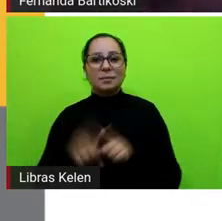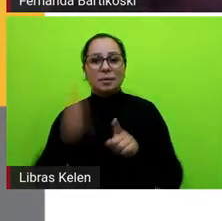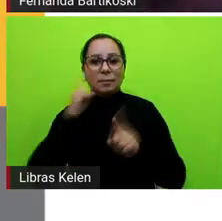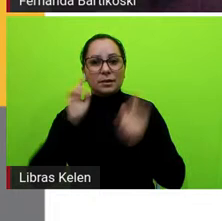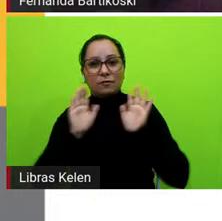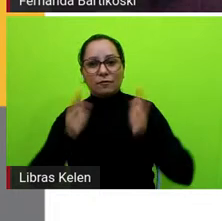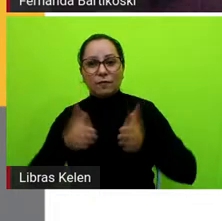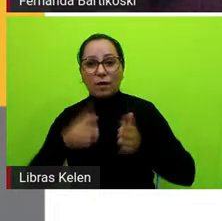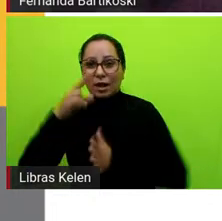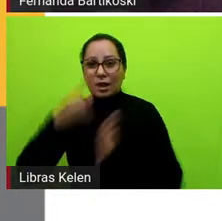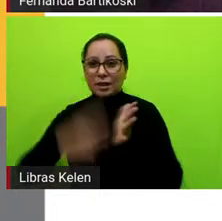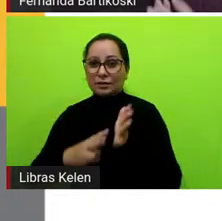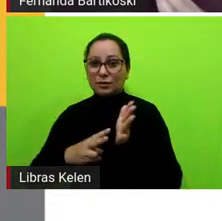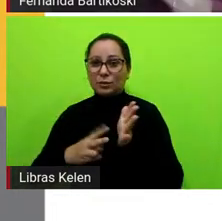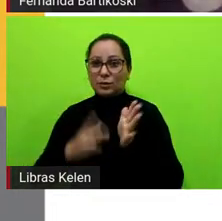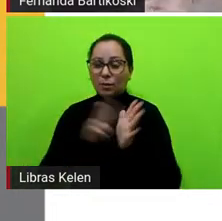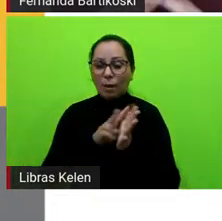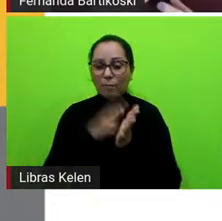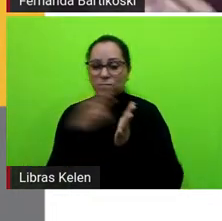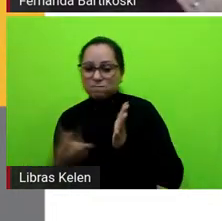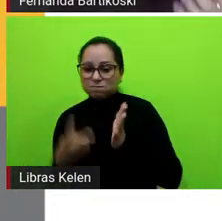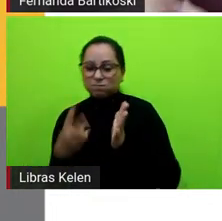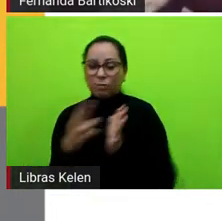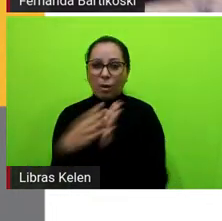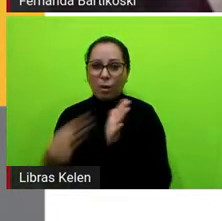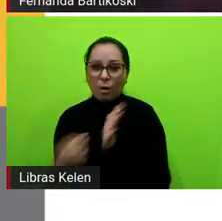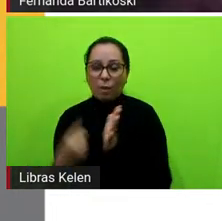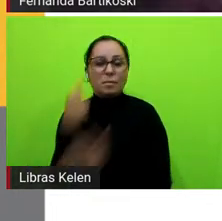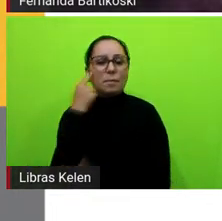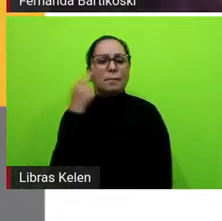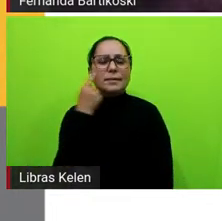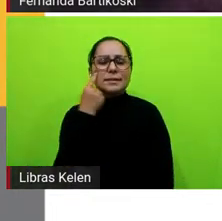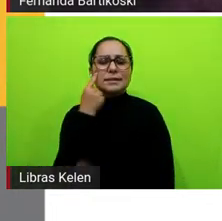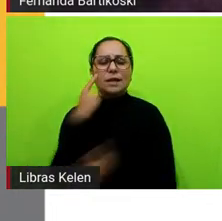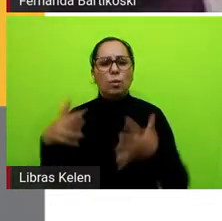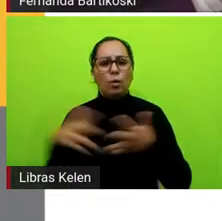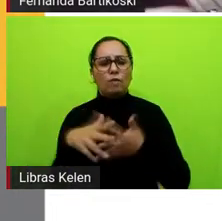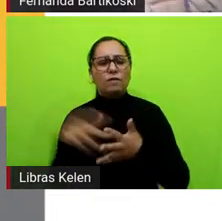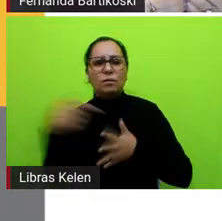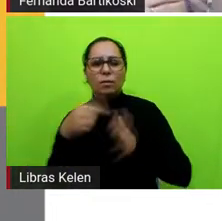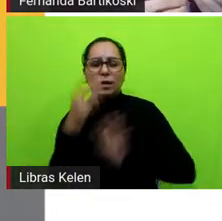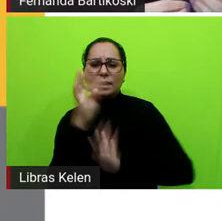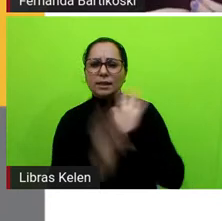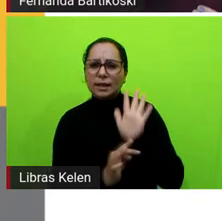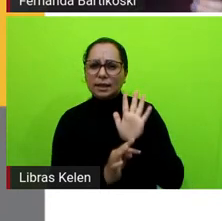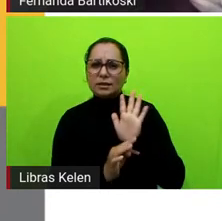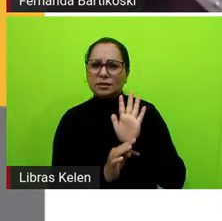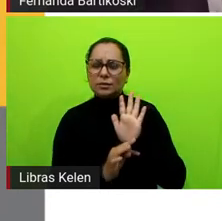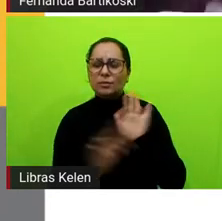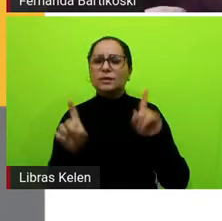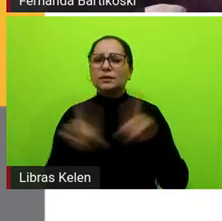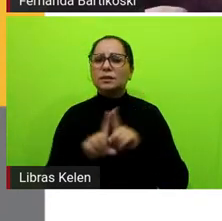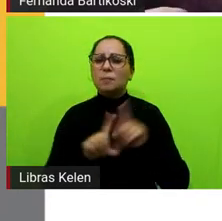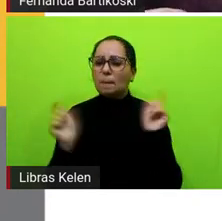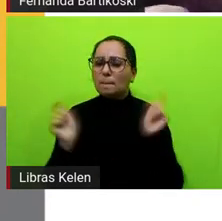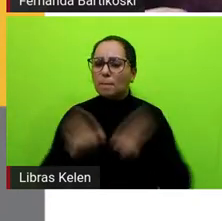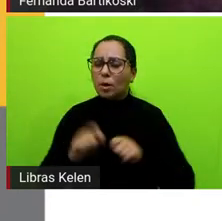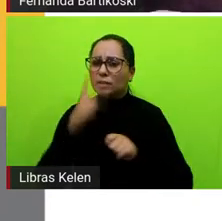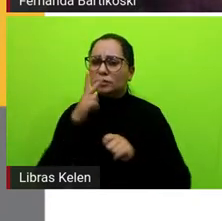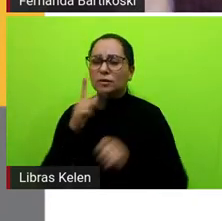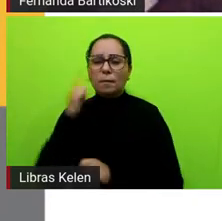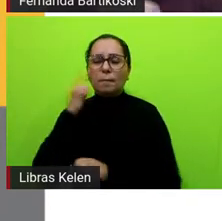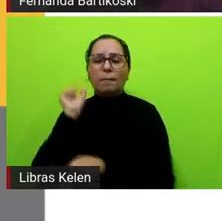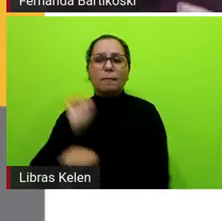leitura como réplica porque eles vão pensar no conflito dessa narrativa mas eles também ao mesmo tempo vão parar para pensar